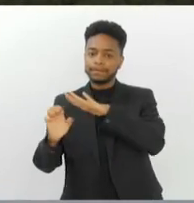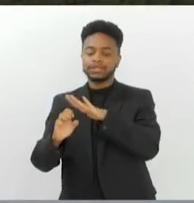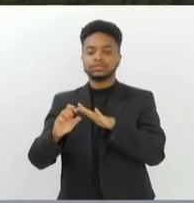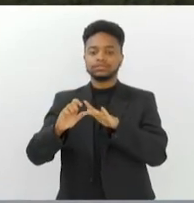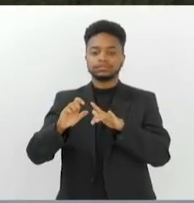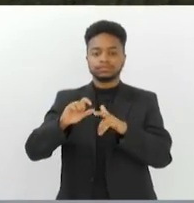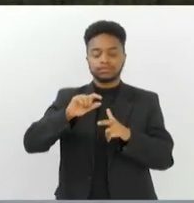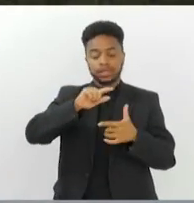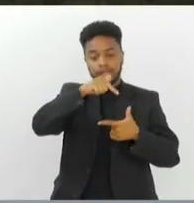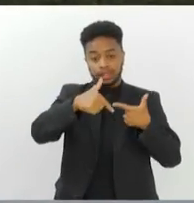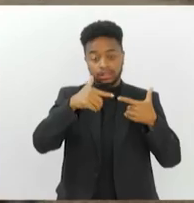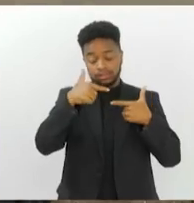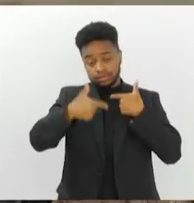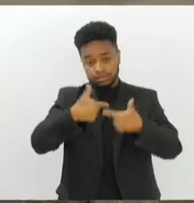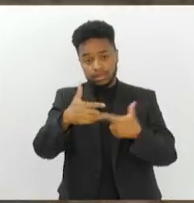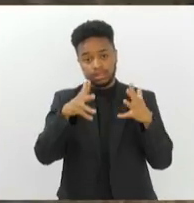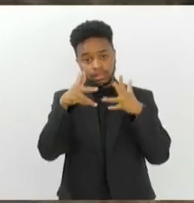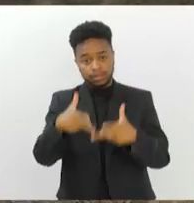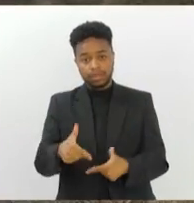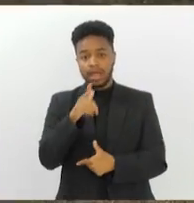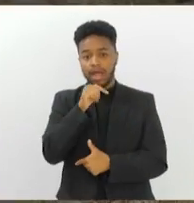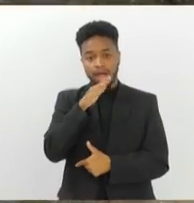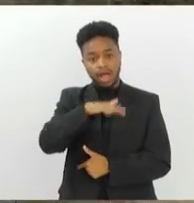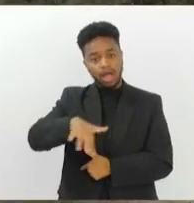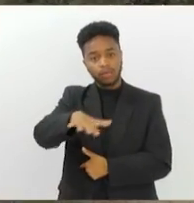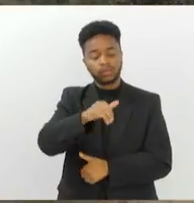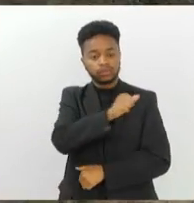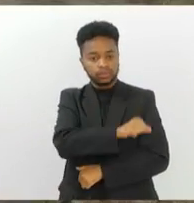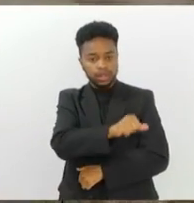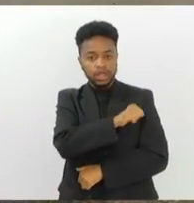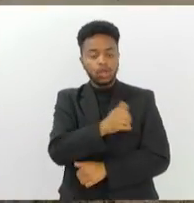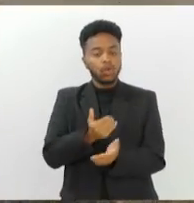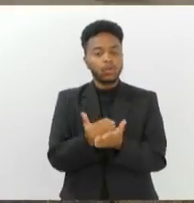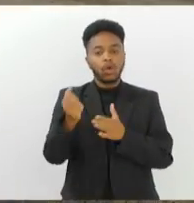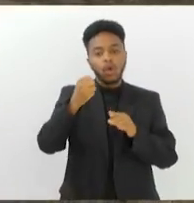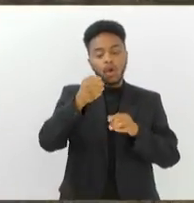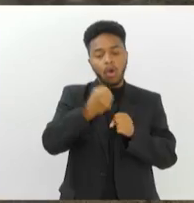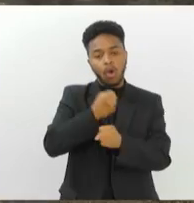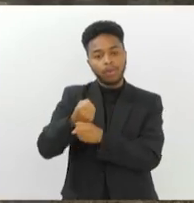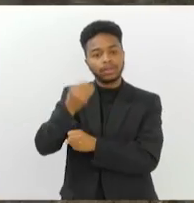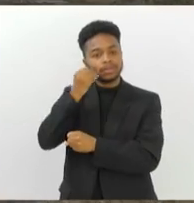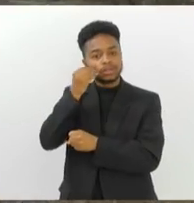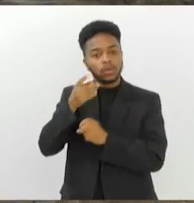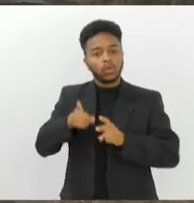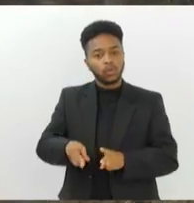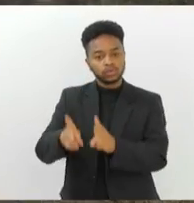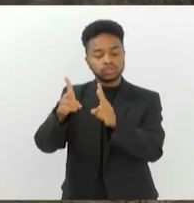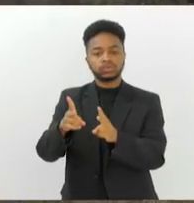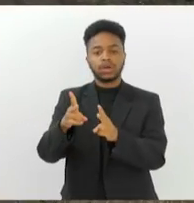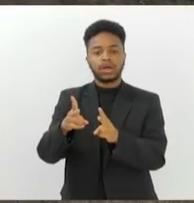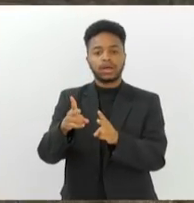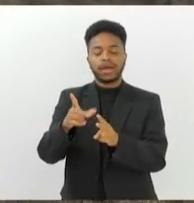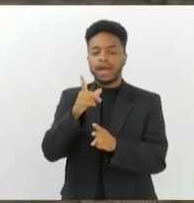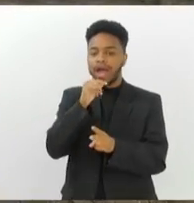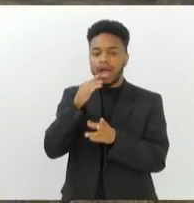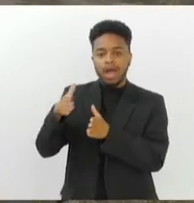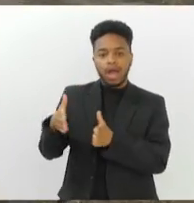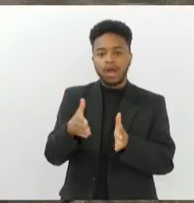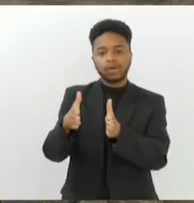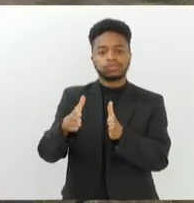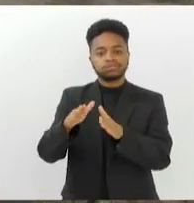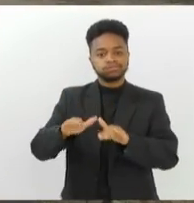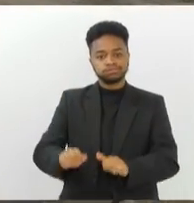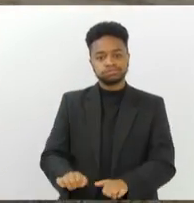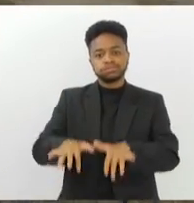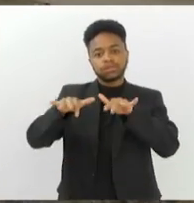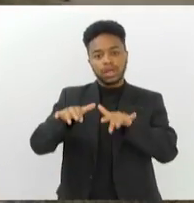região do leste metropolitano, iniciaram obras emergenciais para manter a vazão do sistema imunana laranjal e minimizar os